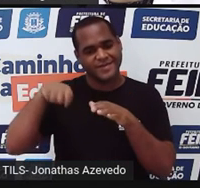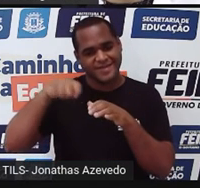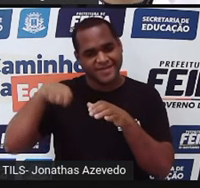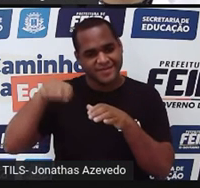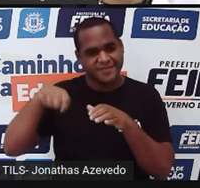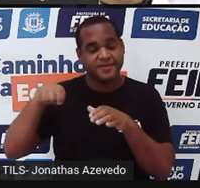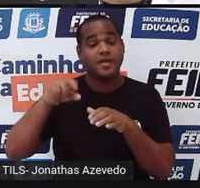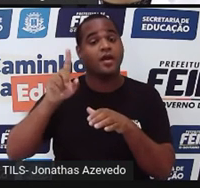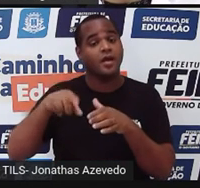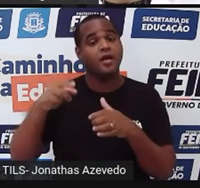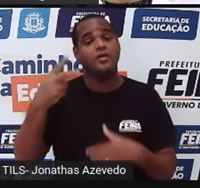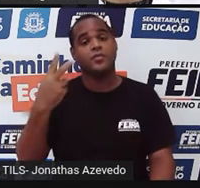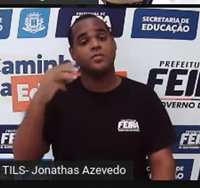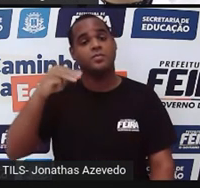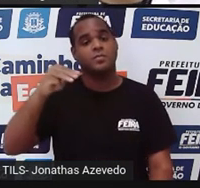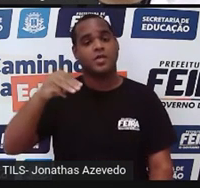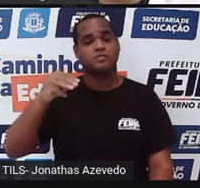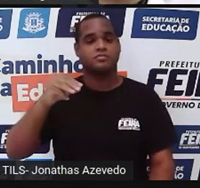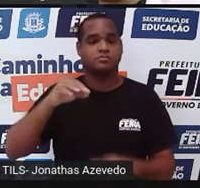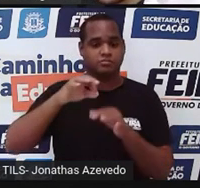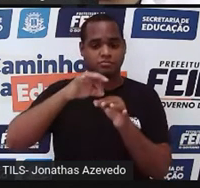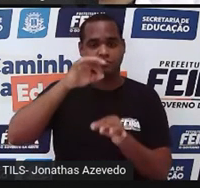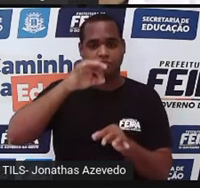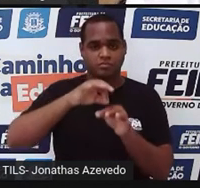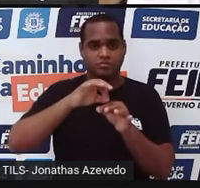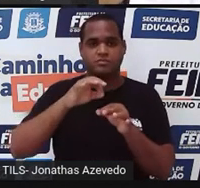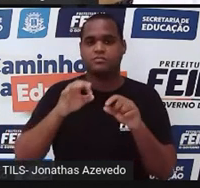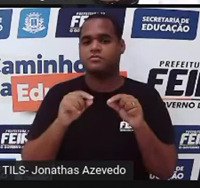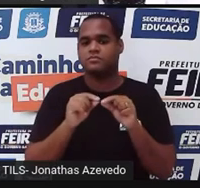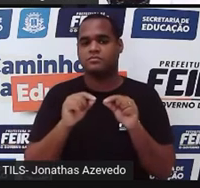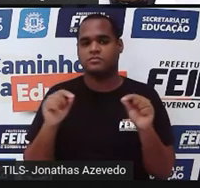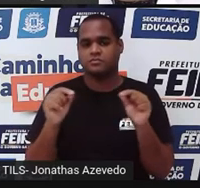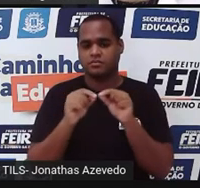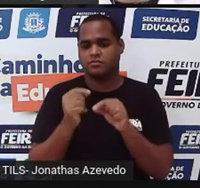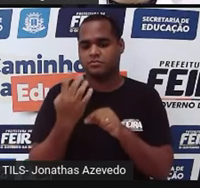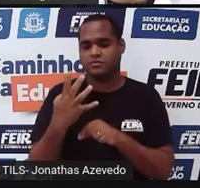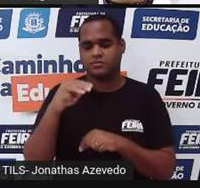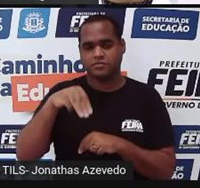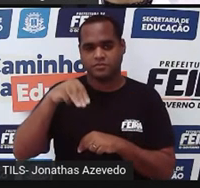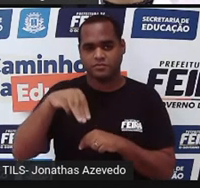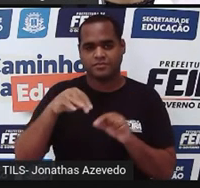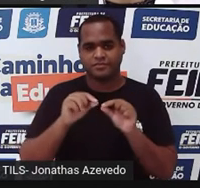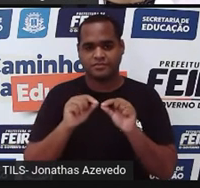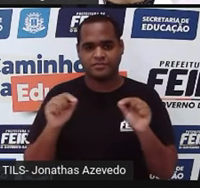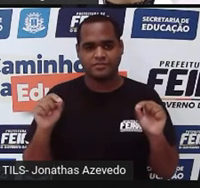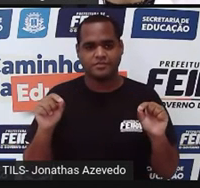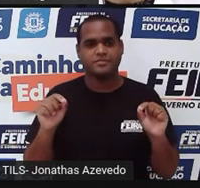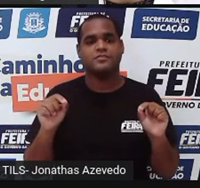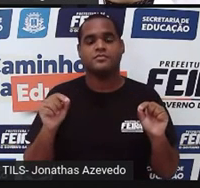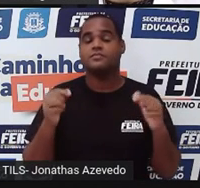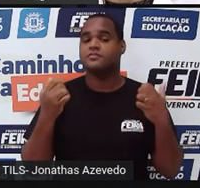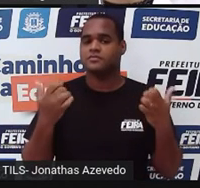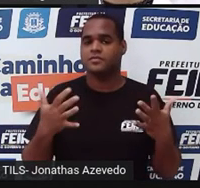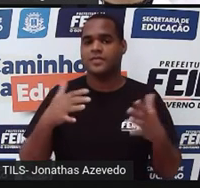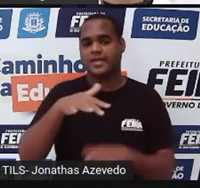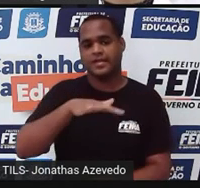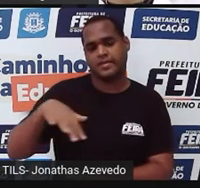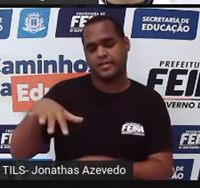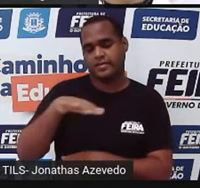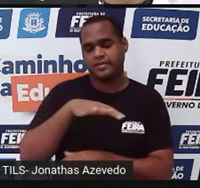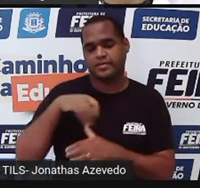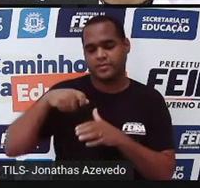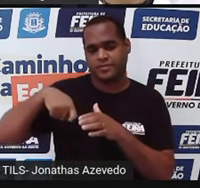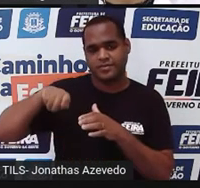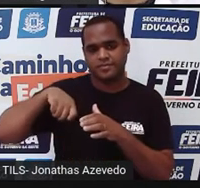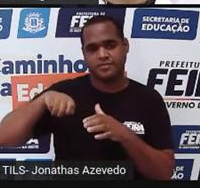altura de dois metros. O comprimento já está ali. Vai ser quatro metros. Então, a área da cozinha vai